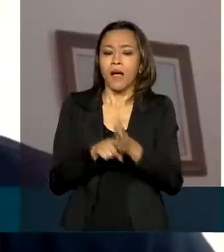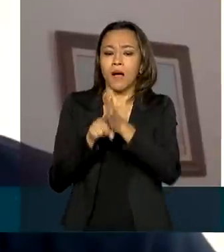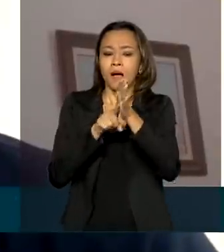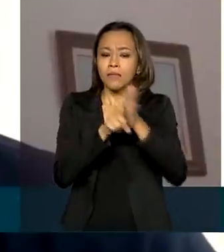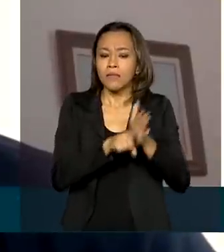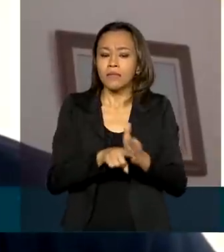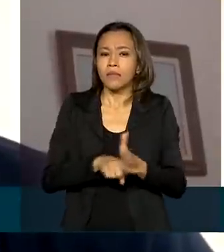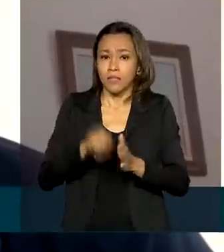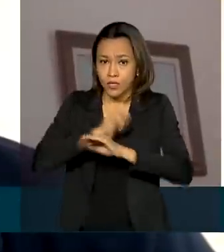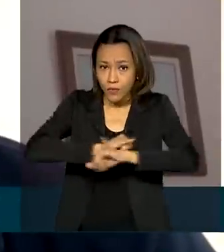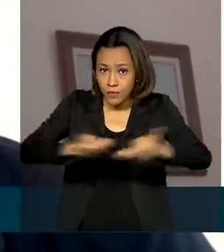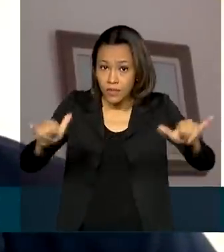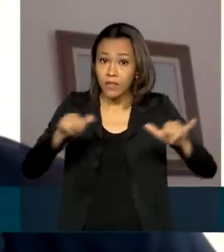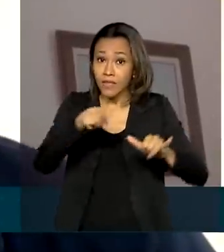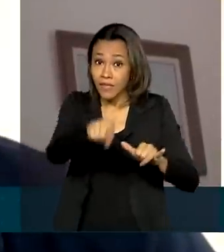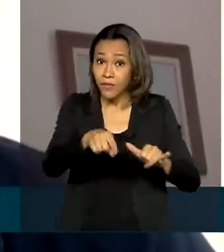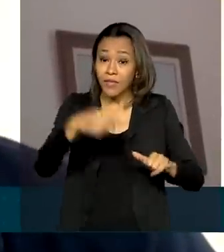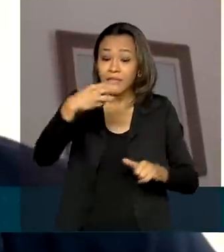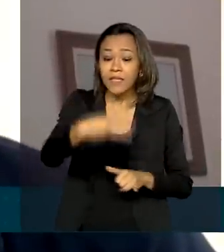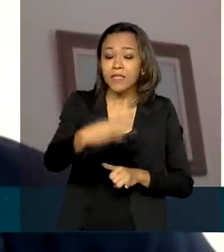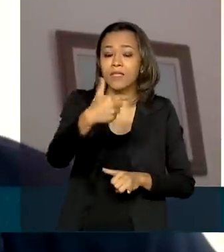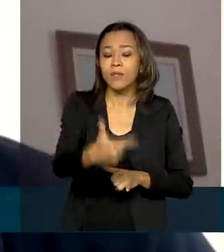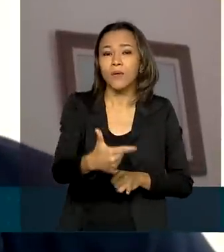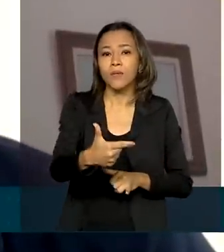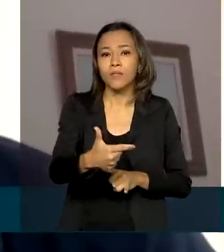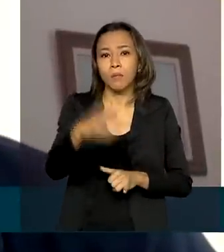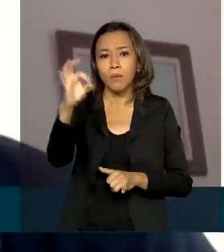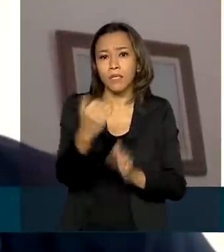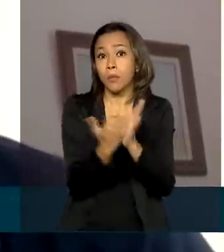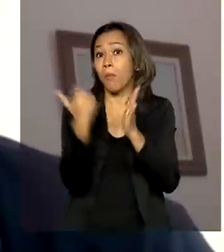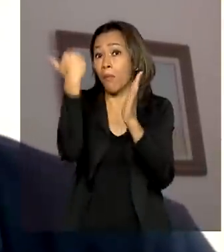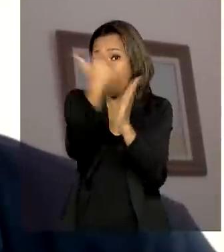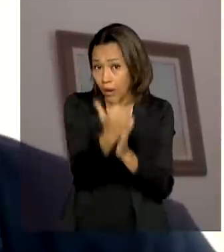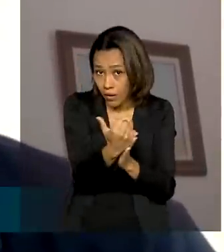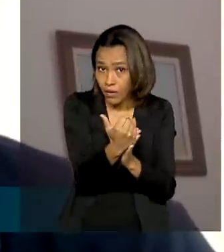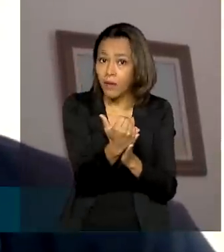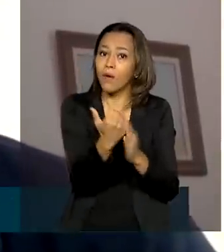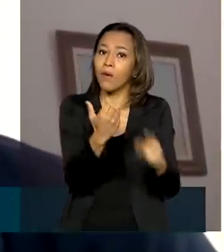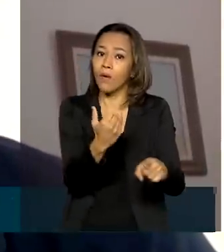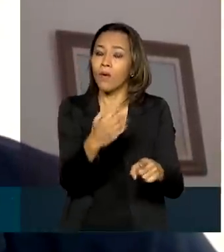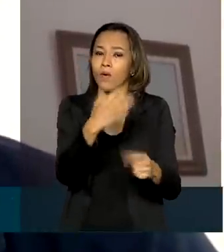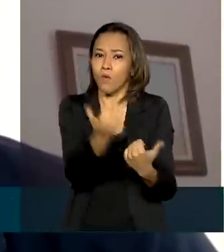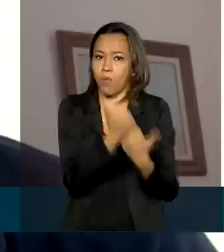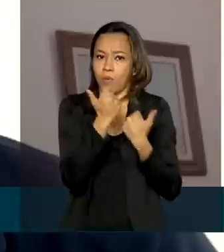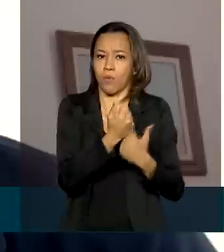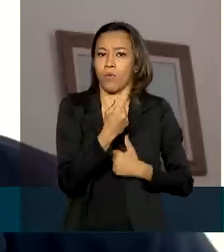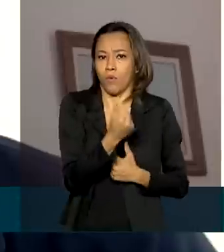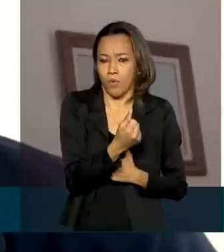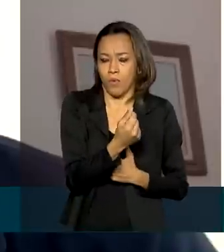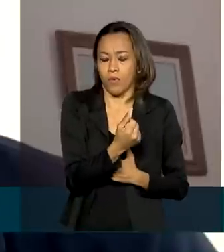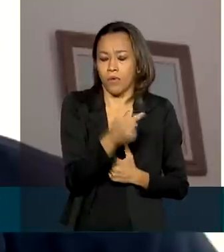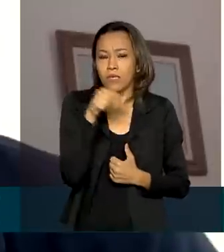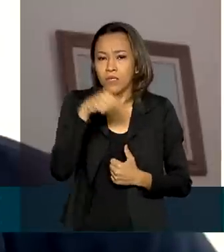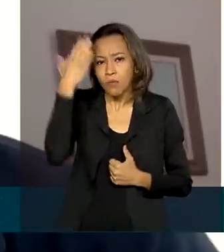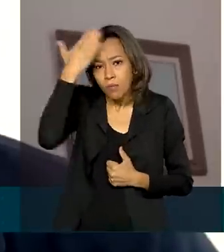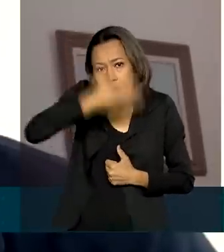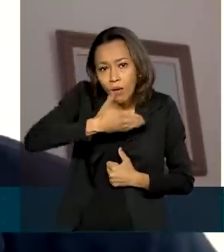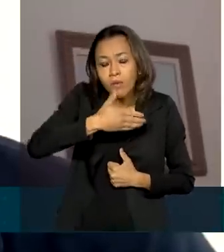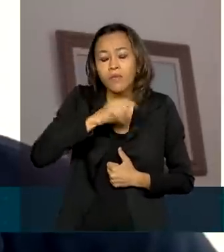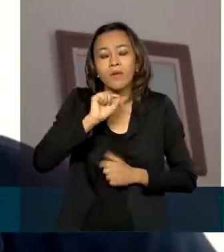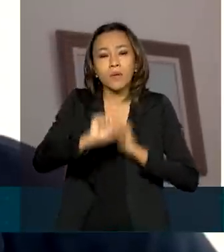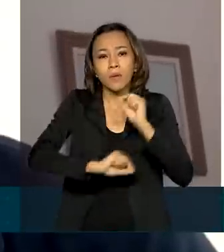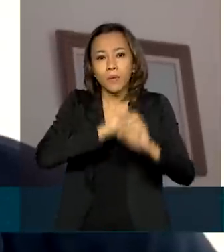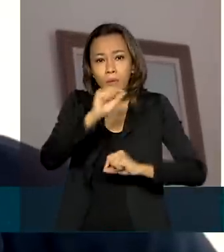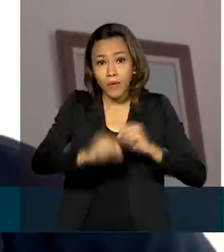após a consideração do auxílio, foi 32% maior do que a renda domiciliar habitual desses domicílios, o que mostra ainda o forte impacto